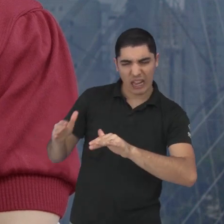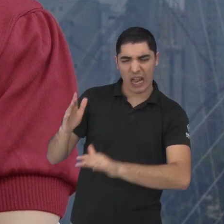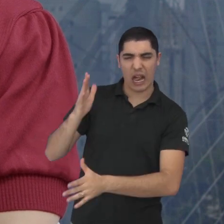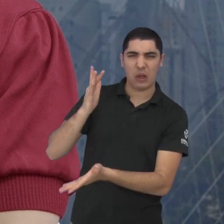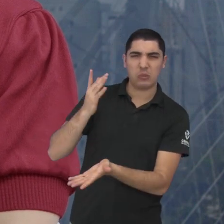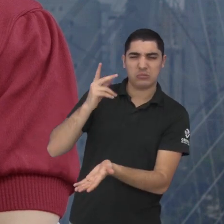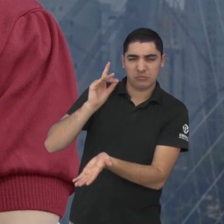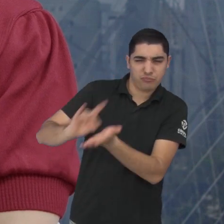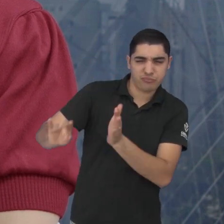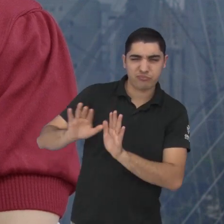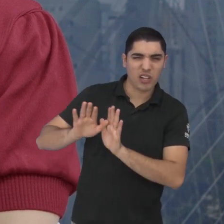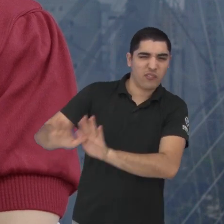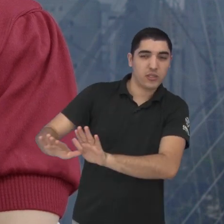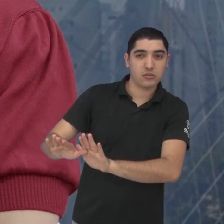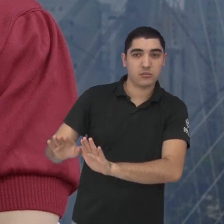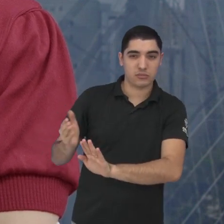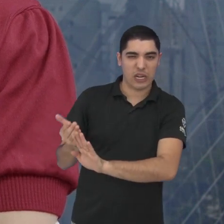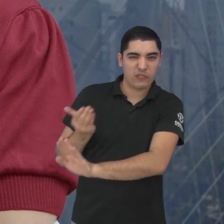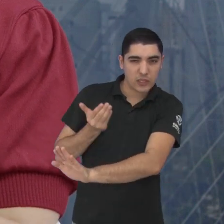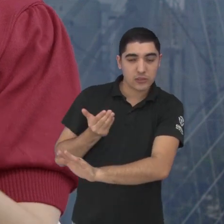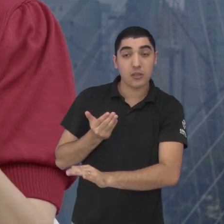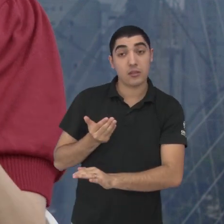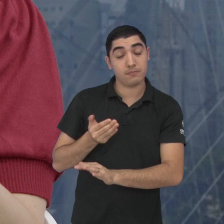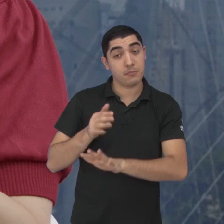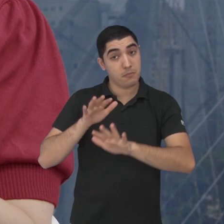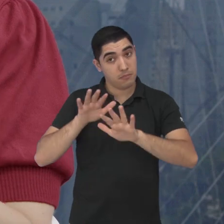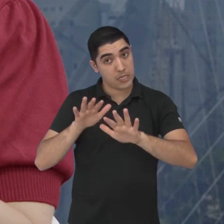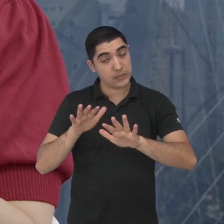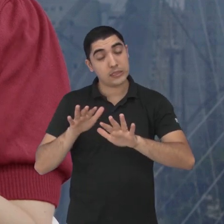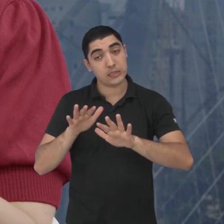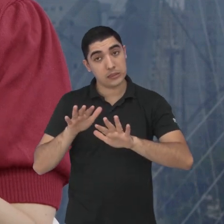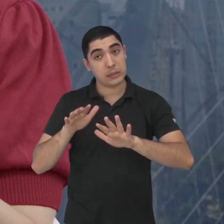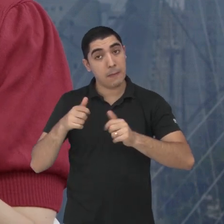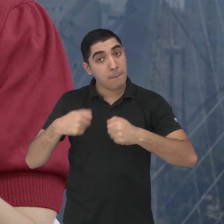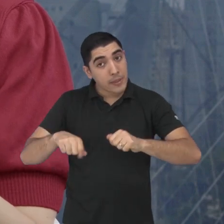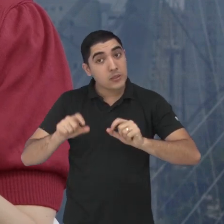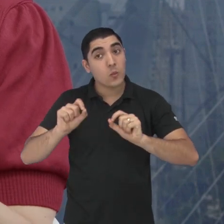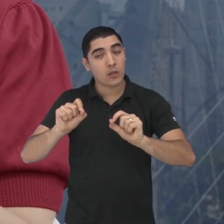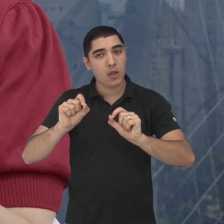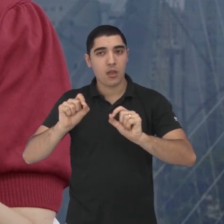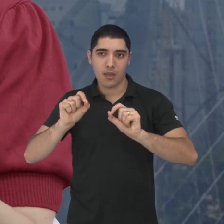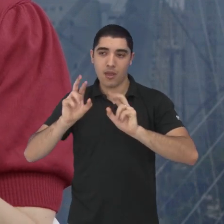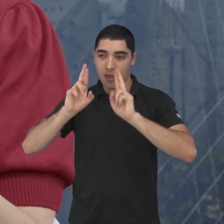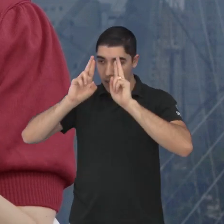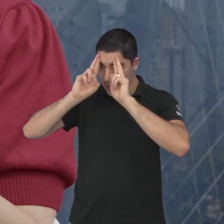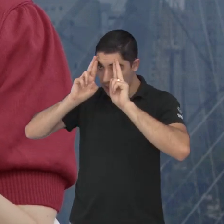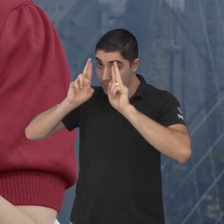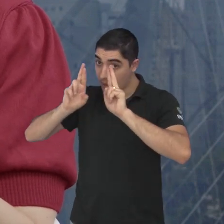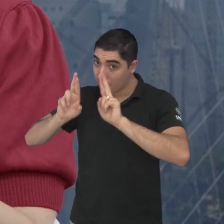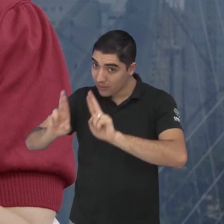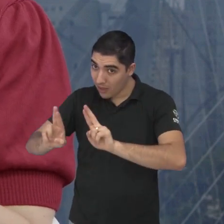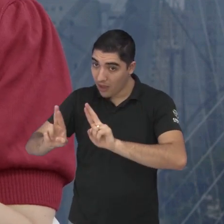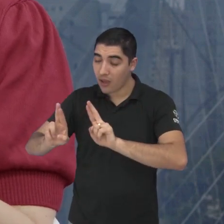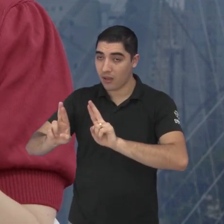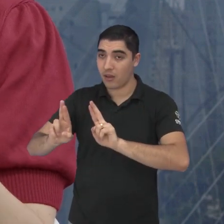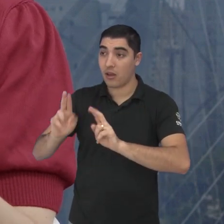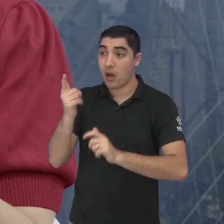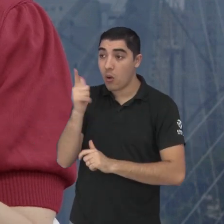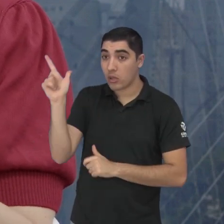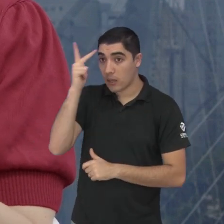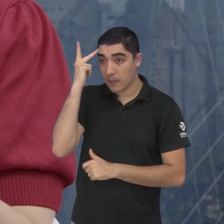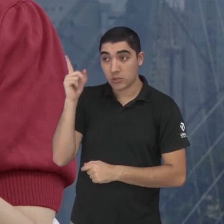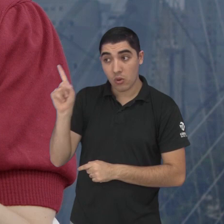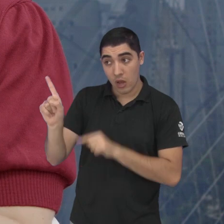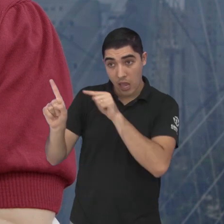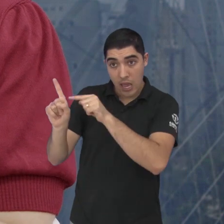de da gente respeitar esse desejo e essa individualidade de querer